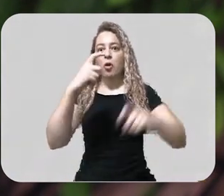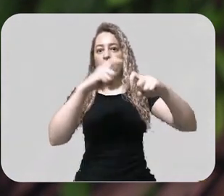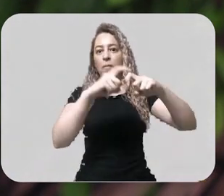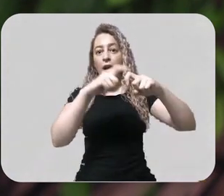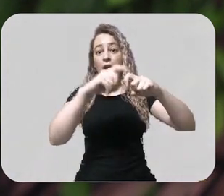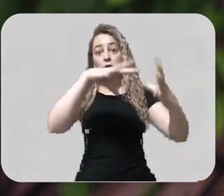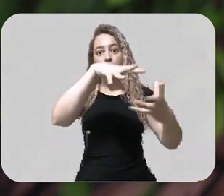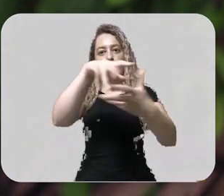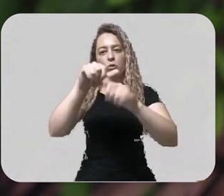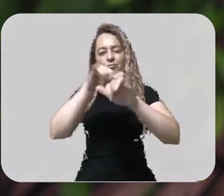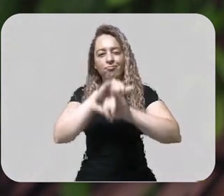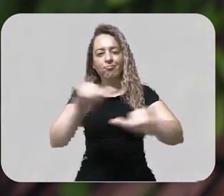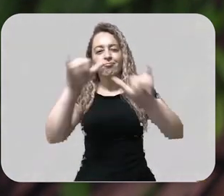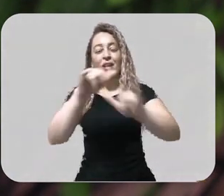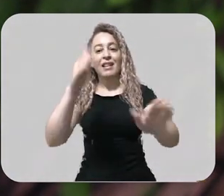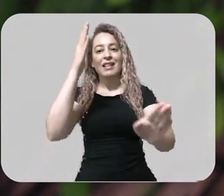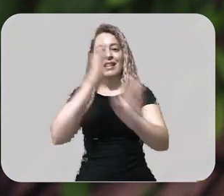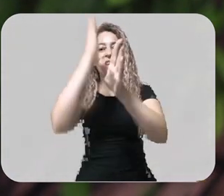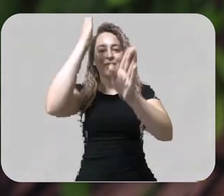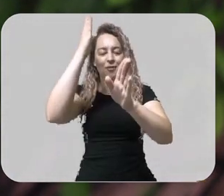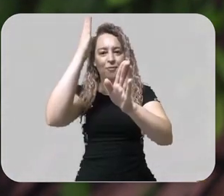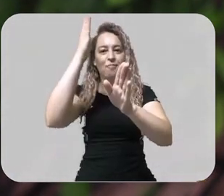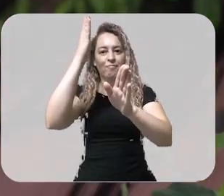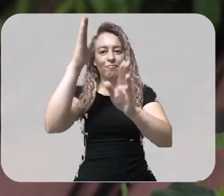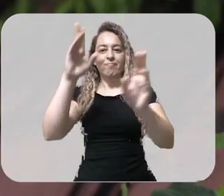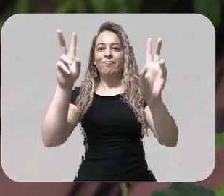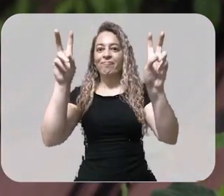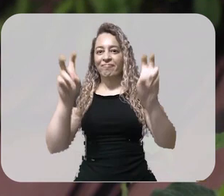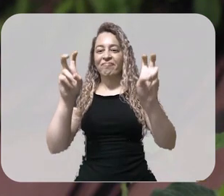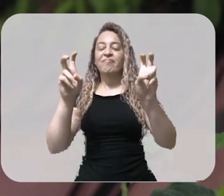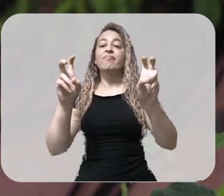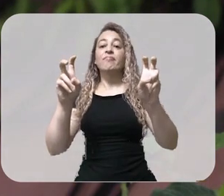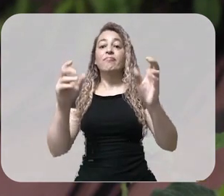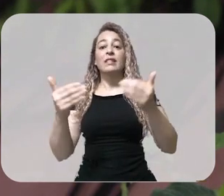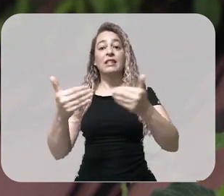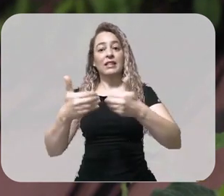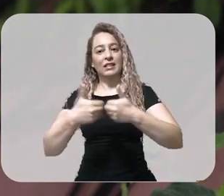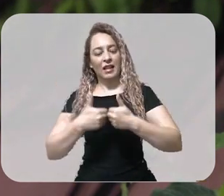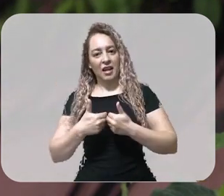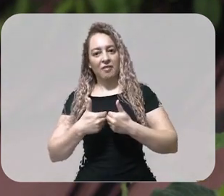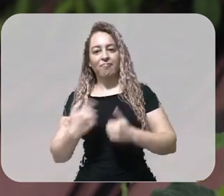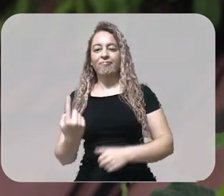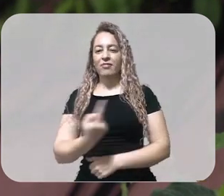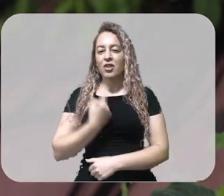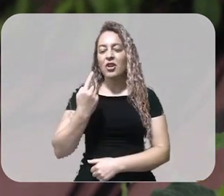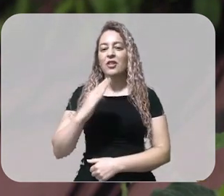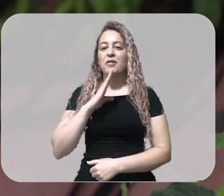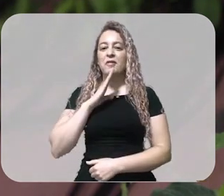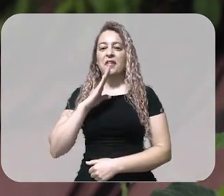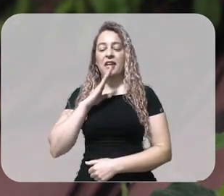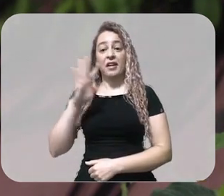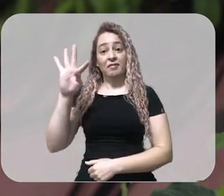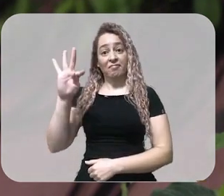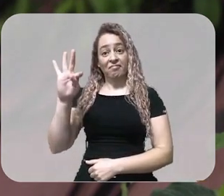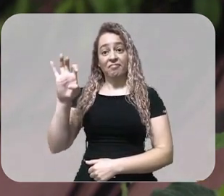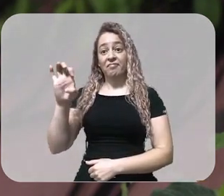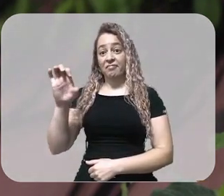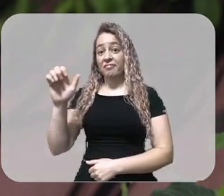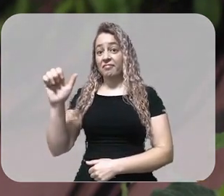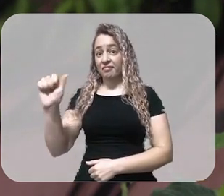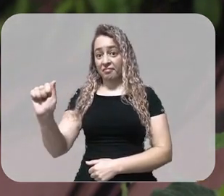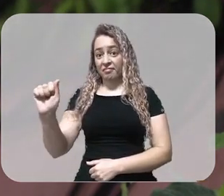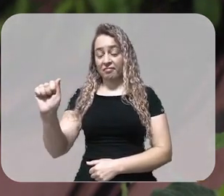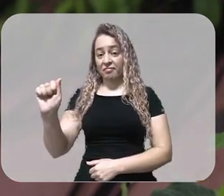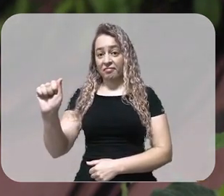Kahnner anunciava ao mundo a descoberta de um novo distúrbio. O autismo, como é conhecido pela maioria das pessoas, ou o transtorno de